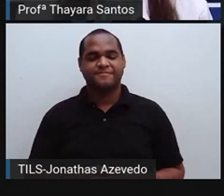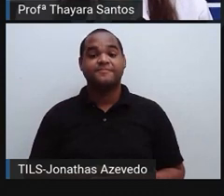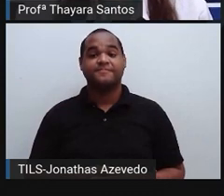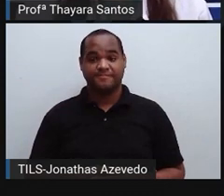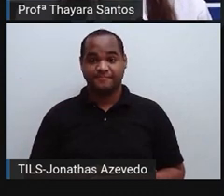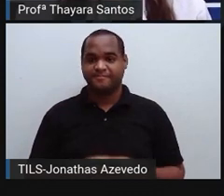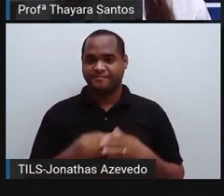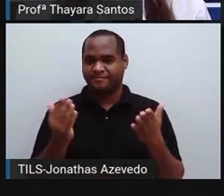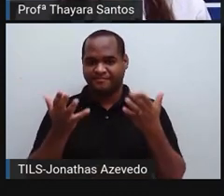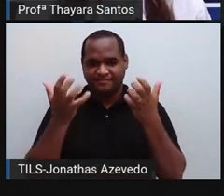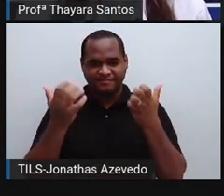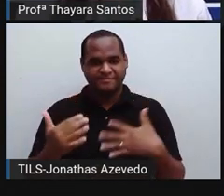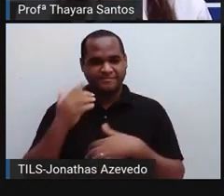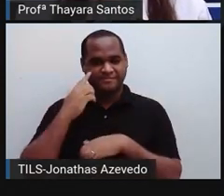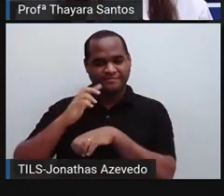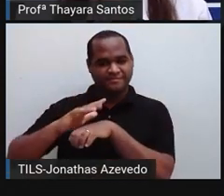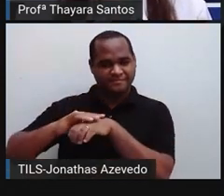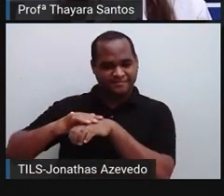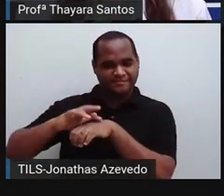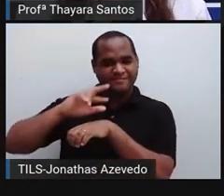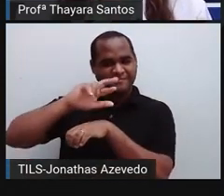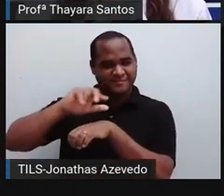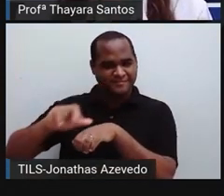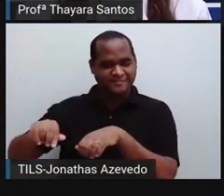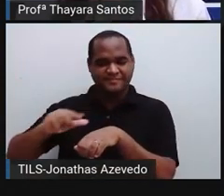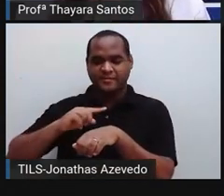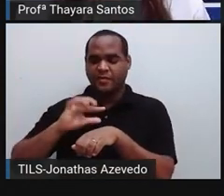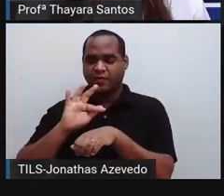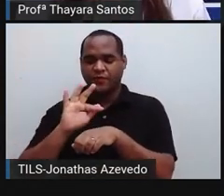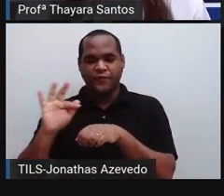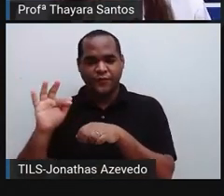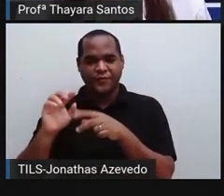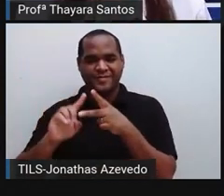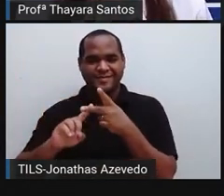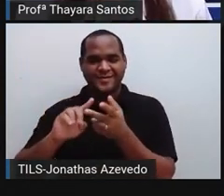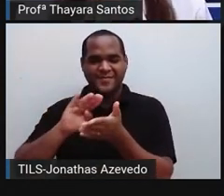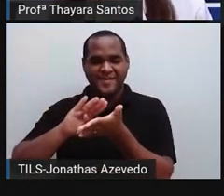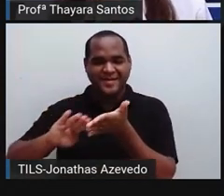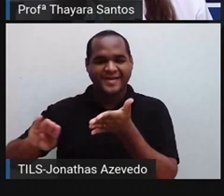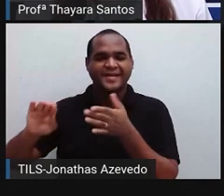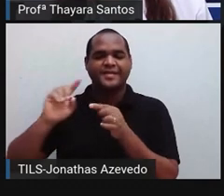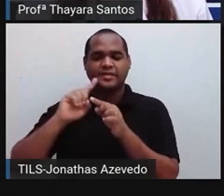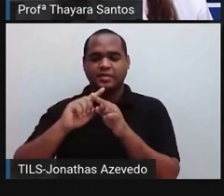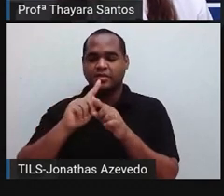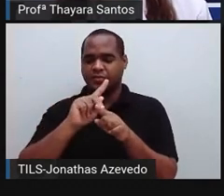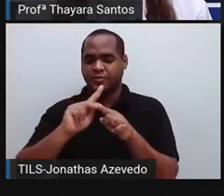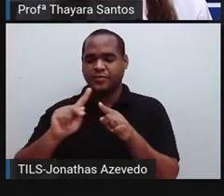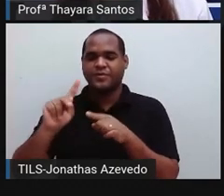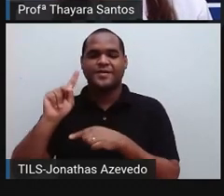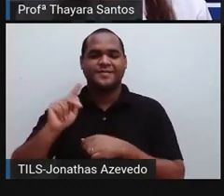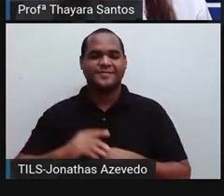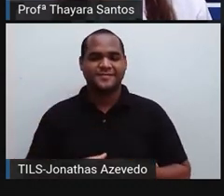Na aula de hoje a gente vai falar sobre doenças provocadas por fungos, bactérias e protozoários.